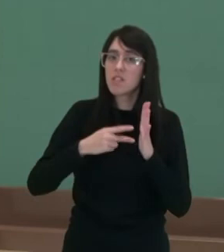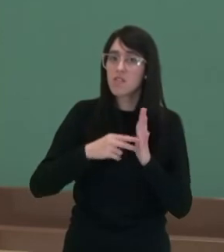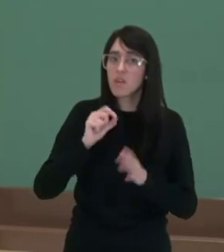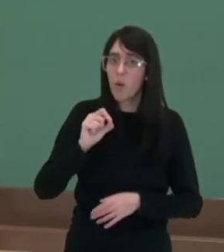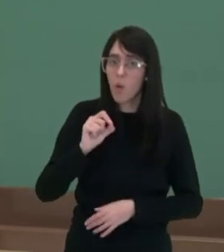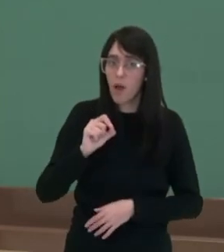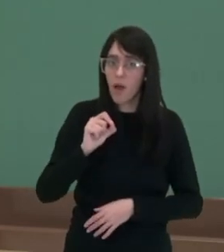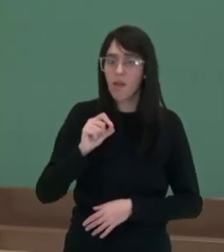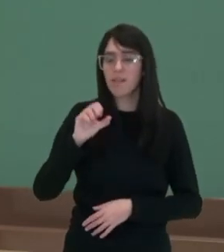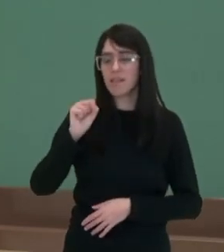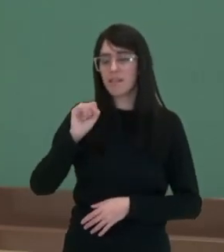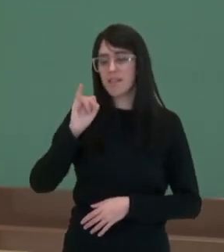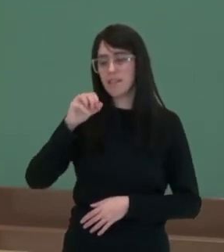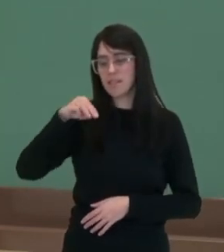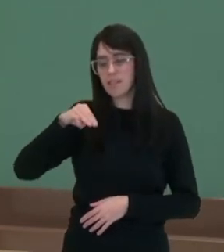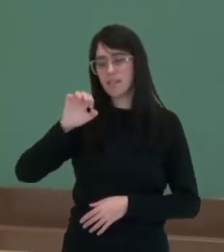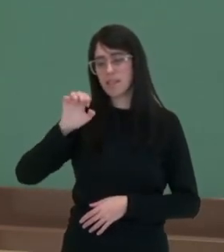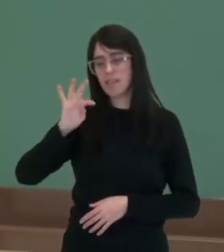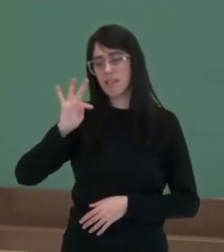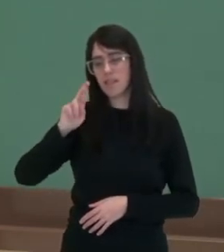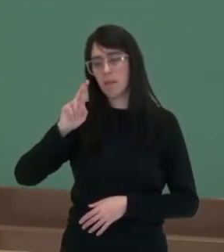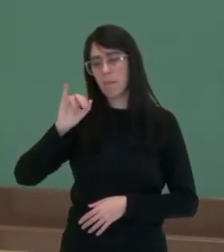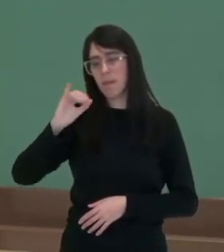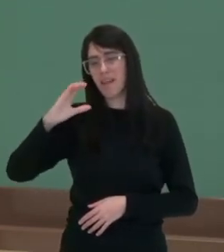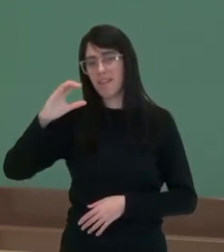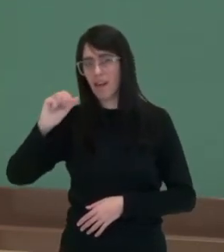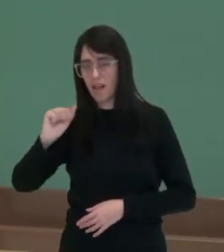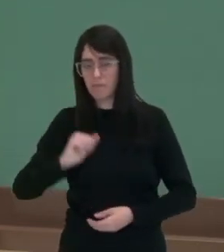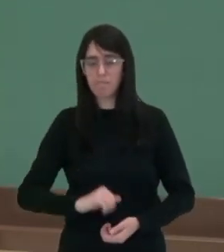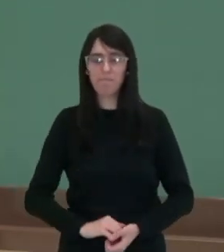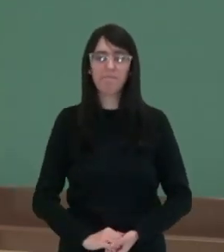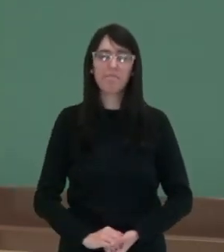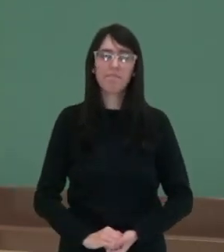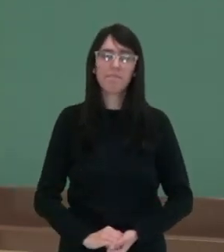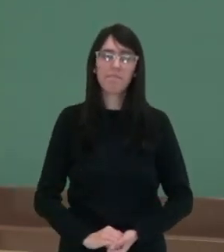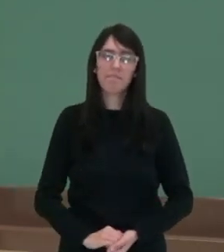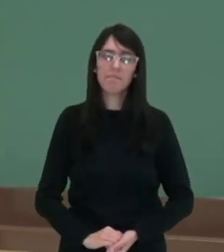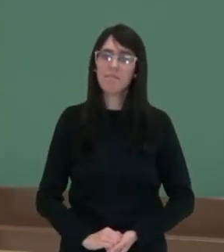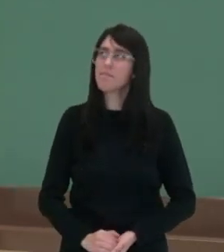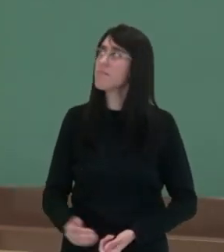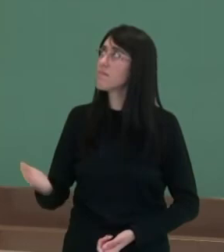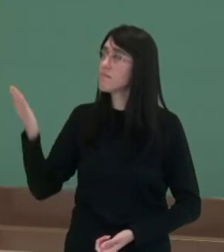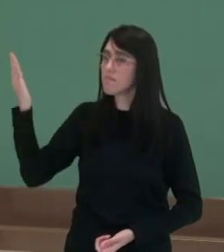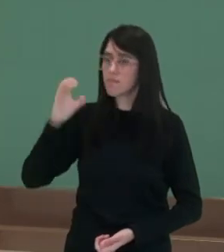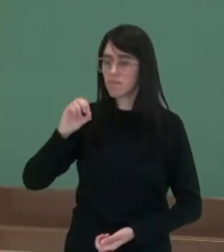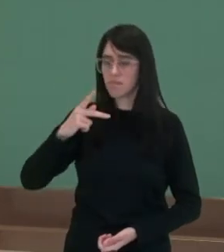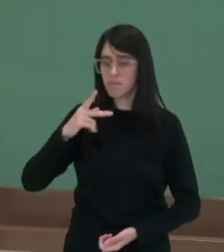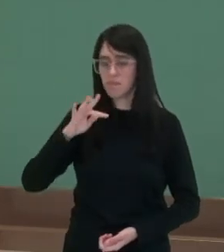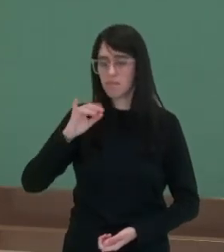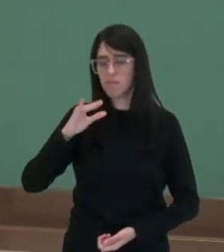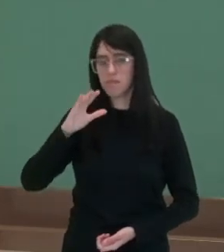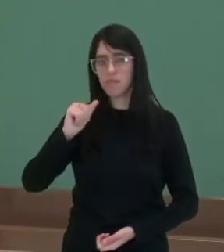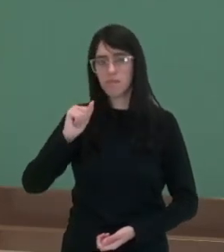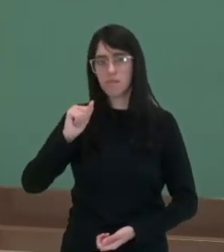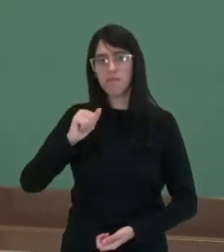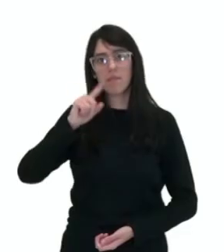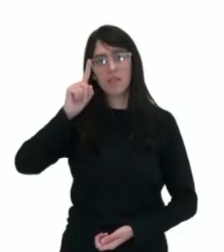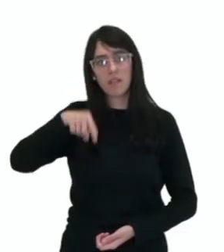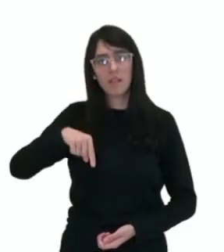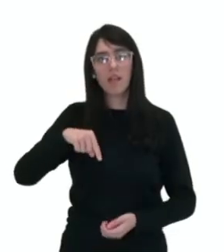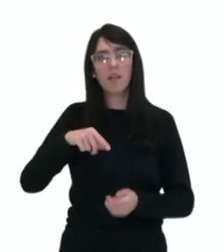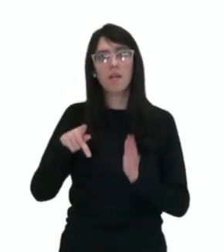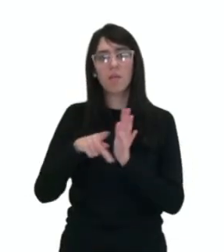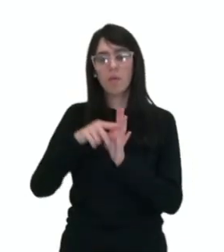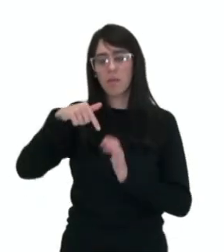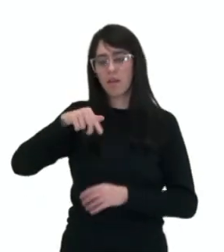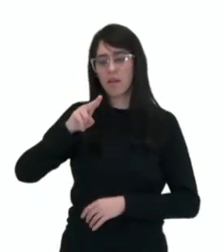simétricas. Isomeria ótica ocorre em moléculas quirais. O termo quiral